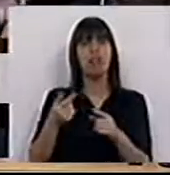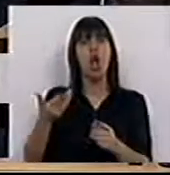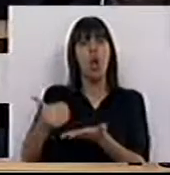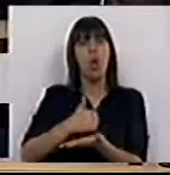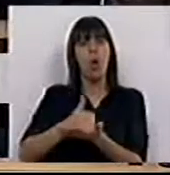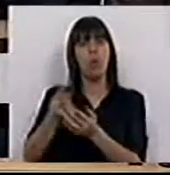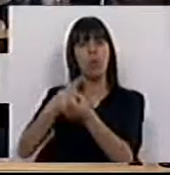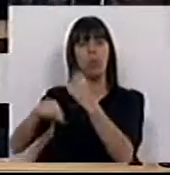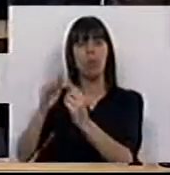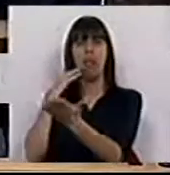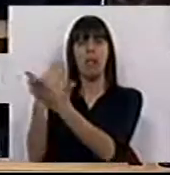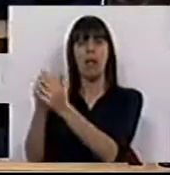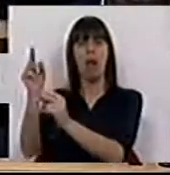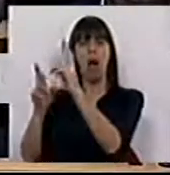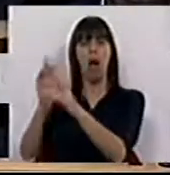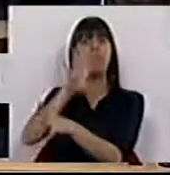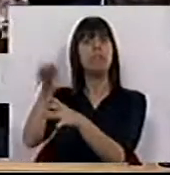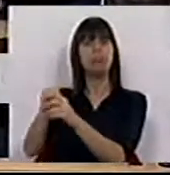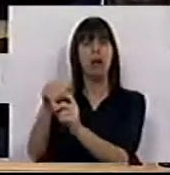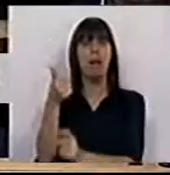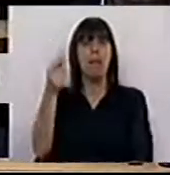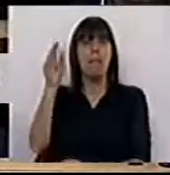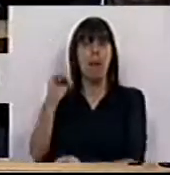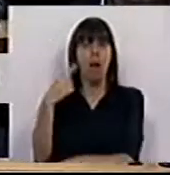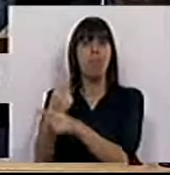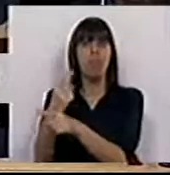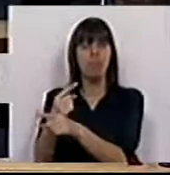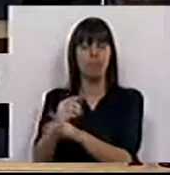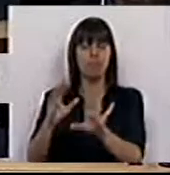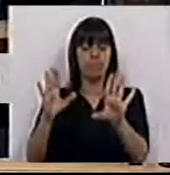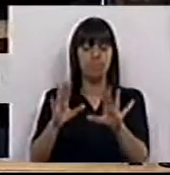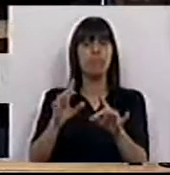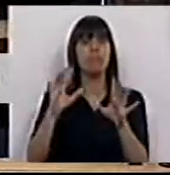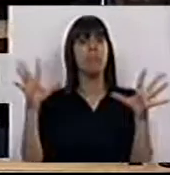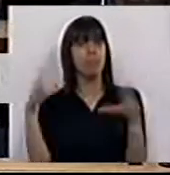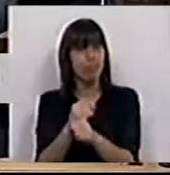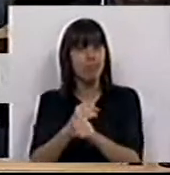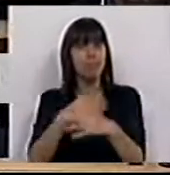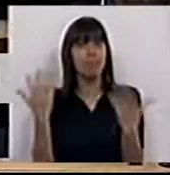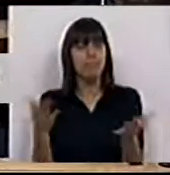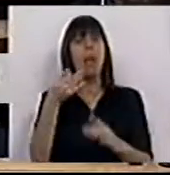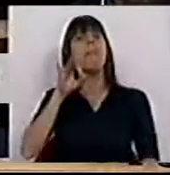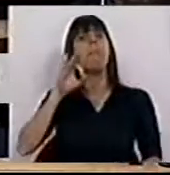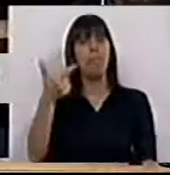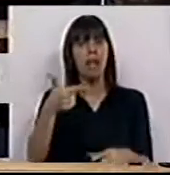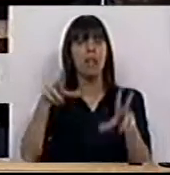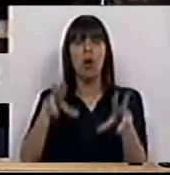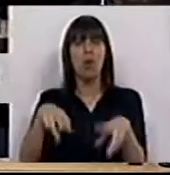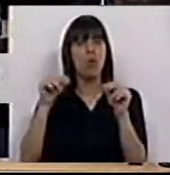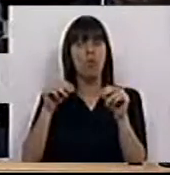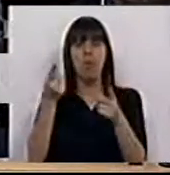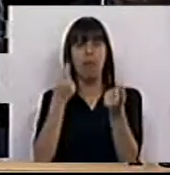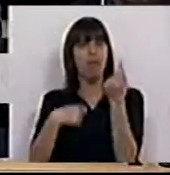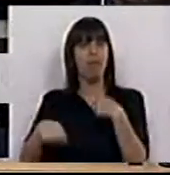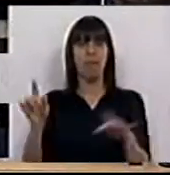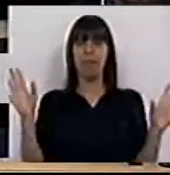dividendos aos acionistas, entre os quais se incluía o BES. Uma vez descapitalizada, a PT nunca devia